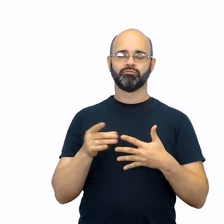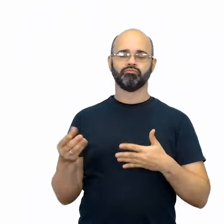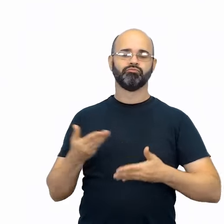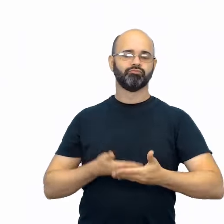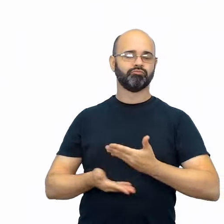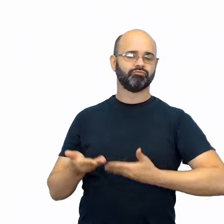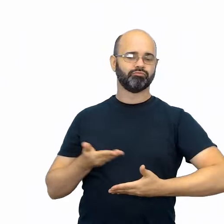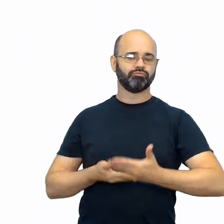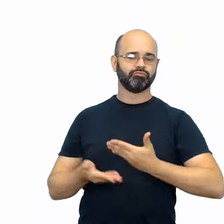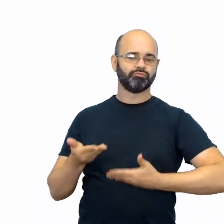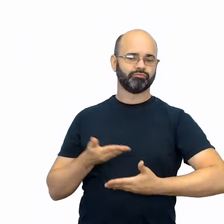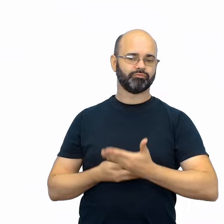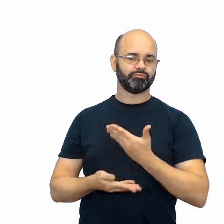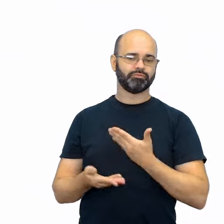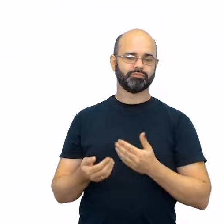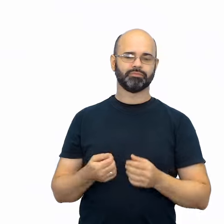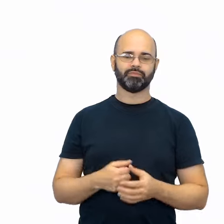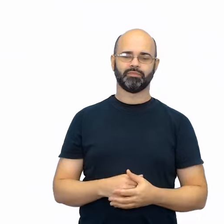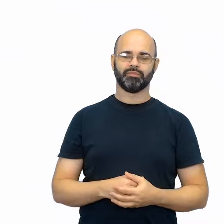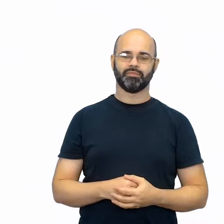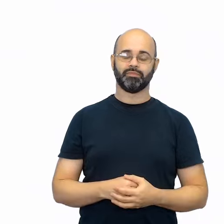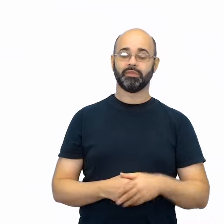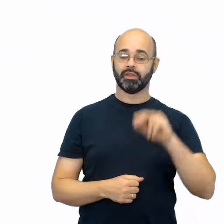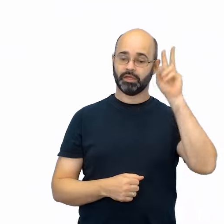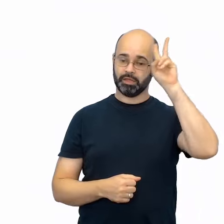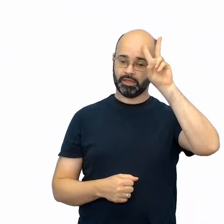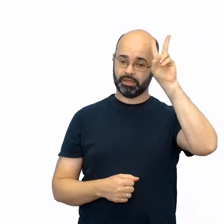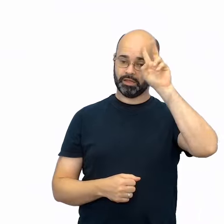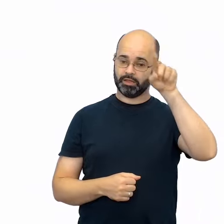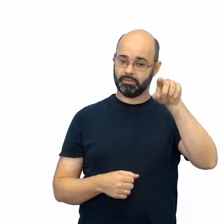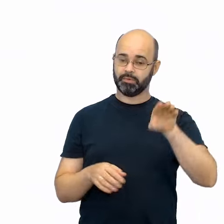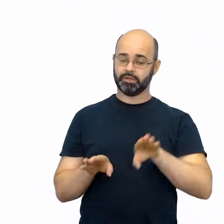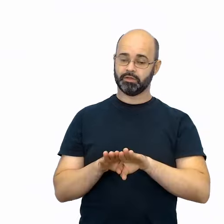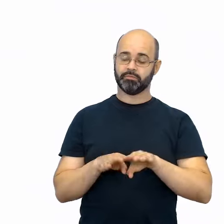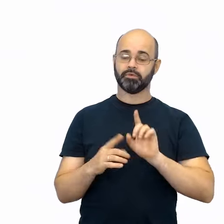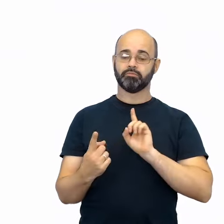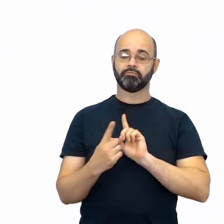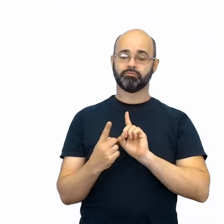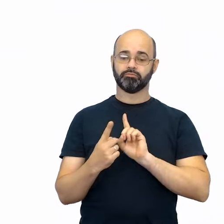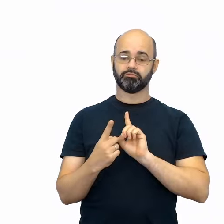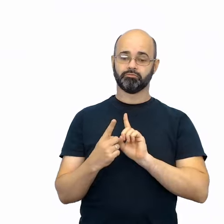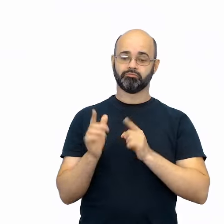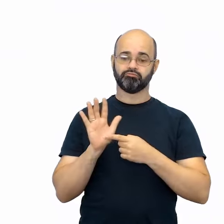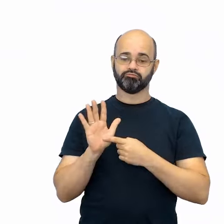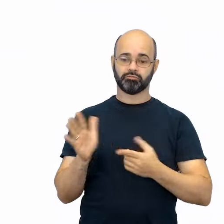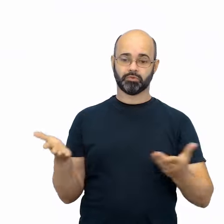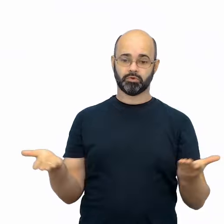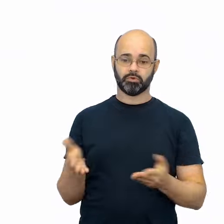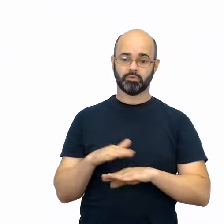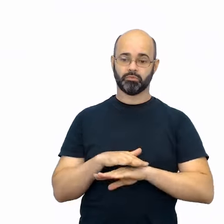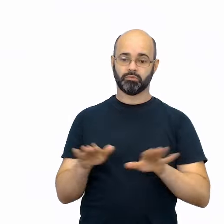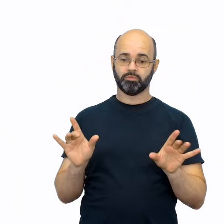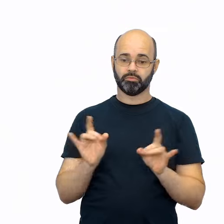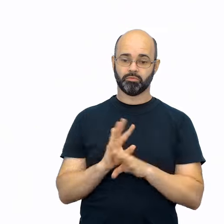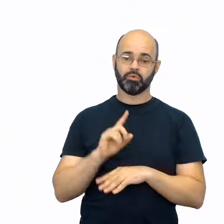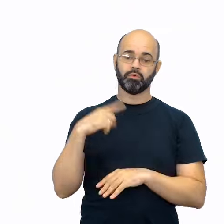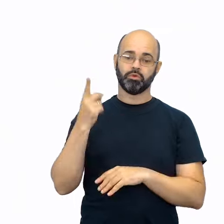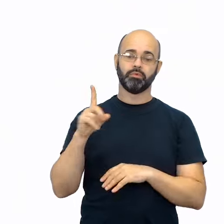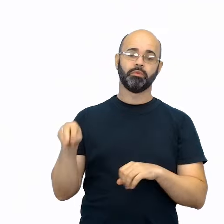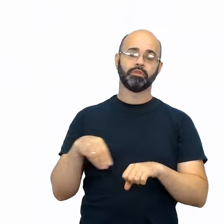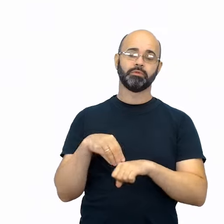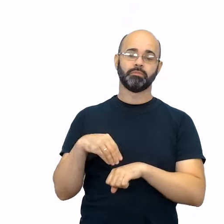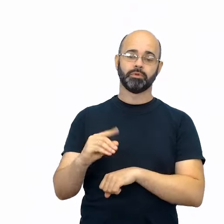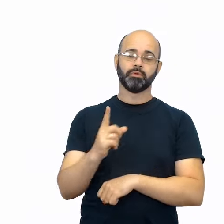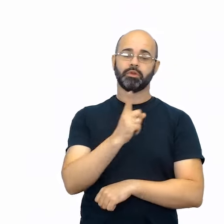também lembrar que, logo que terminarmos essa transmissão de etapa, vocês poderão acessar a pílula do primeiro